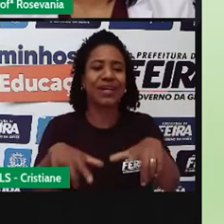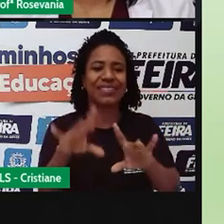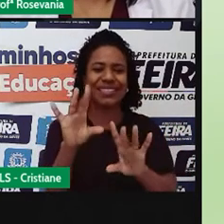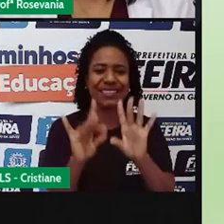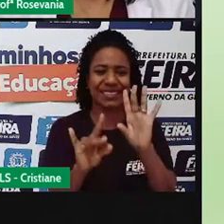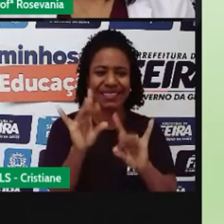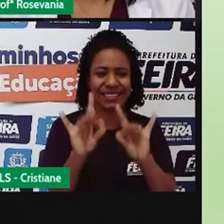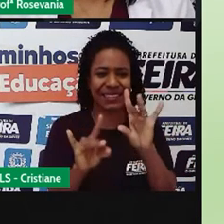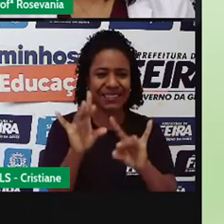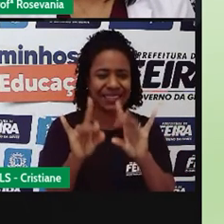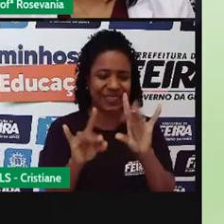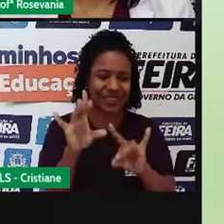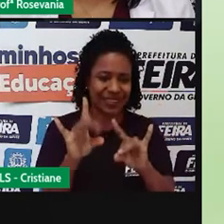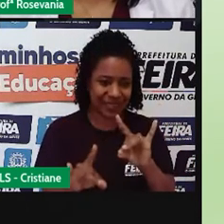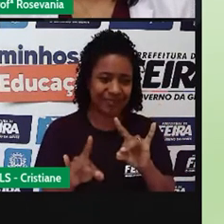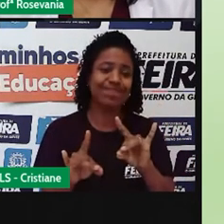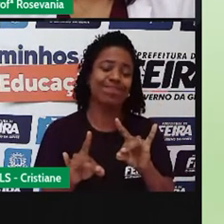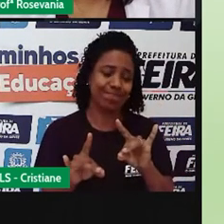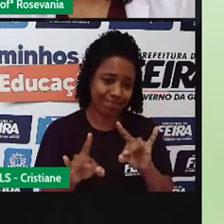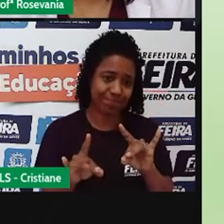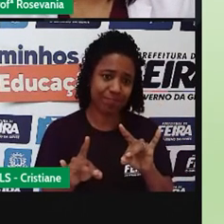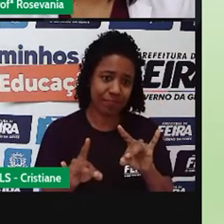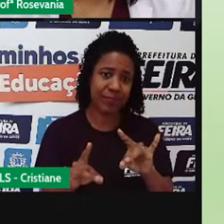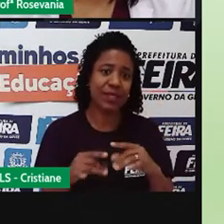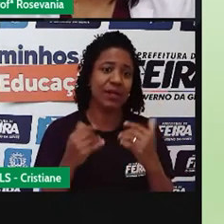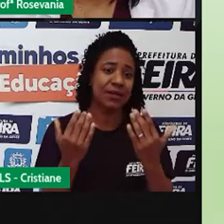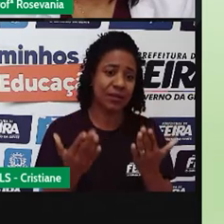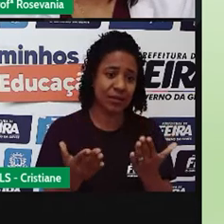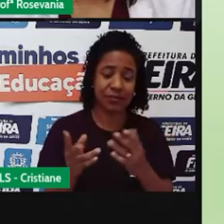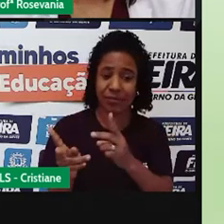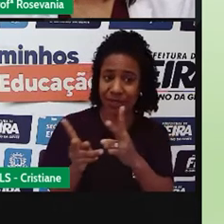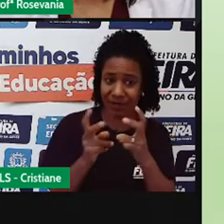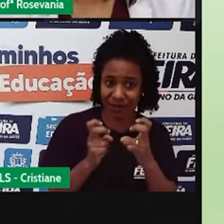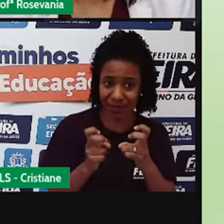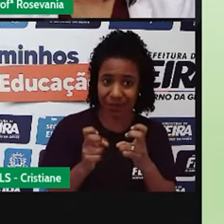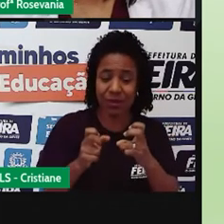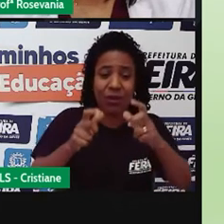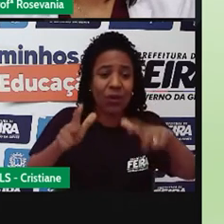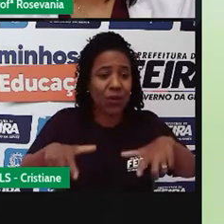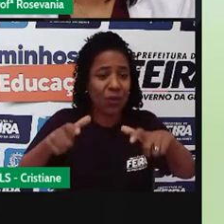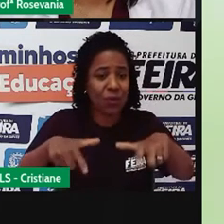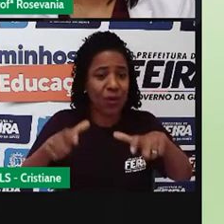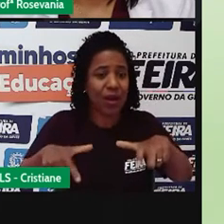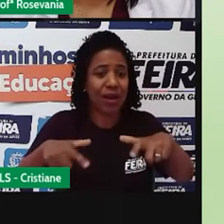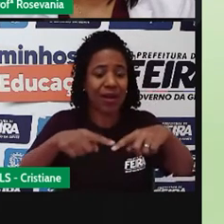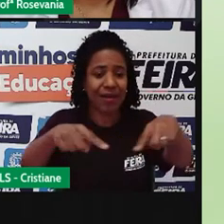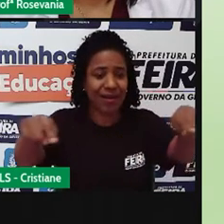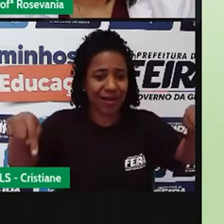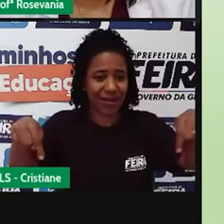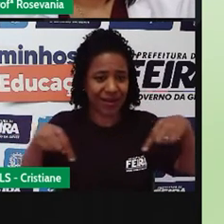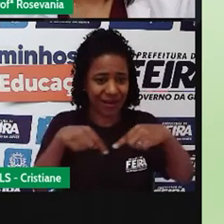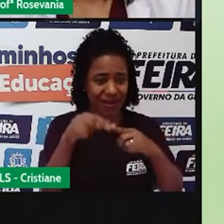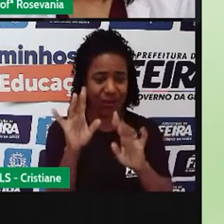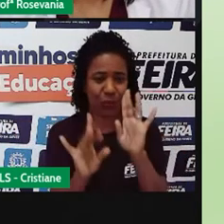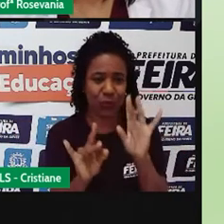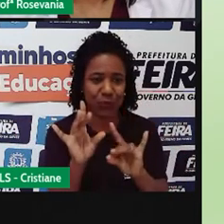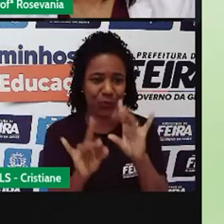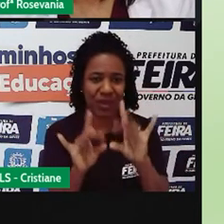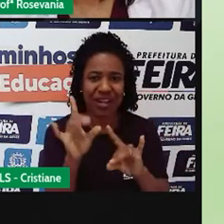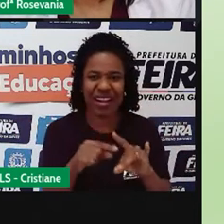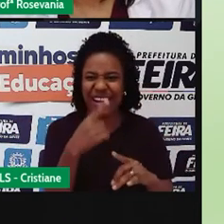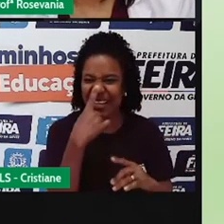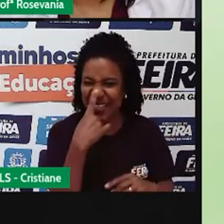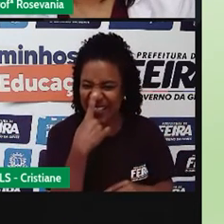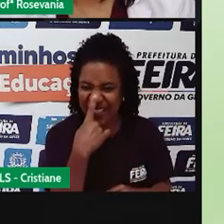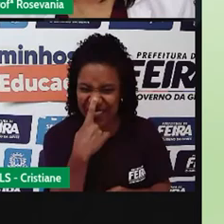manguezais, desculpa. E aí, o que que acontece? A gente vai perceber que esses manguezais, eles acabam recebendo, né, esses, né,